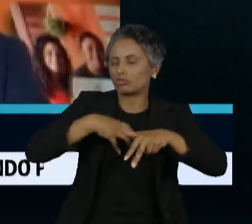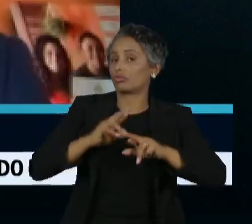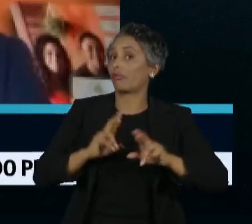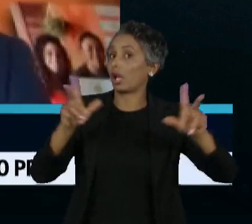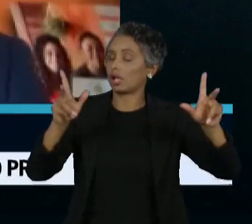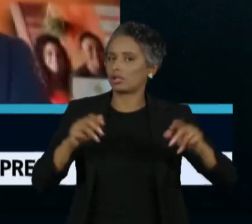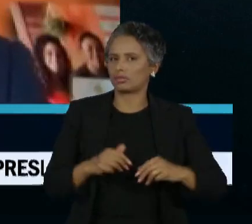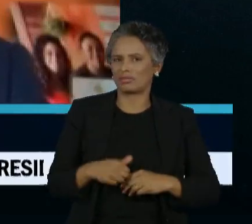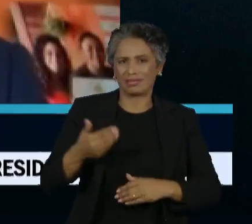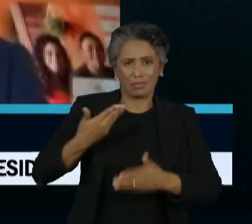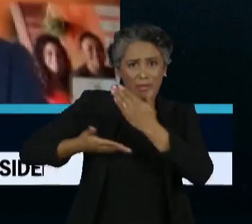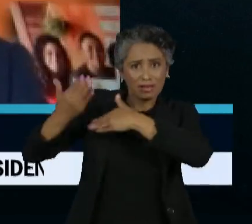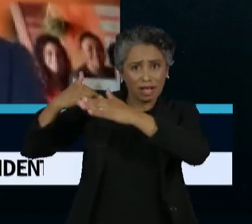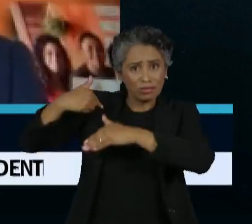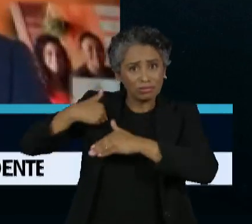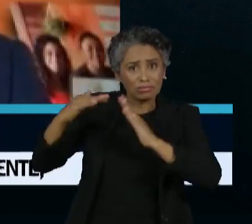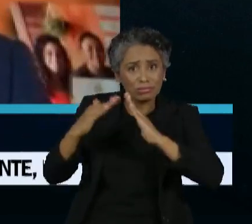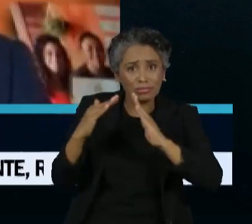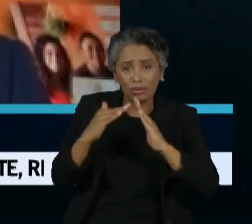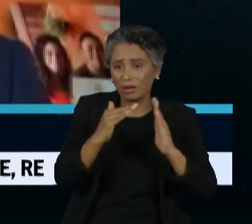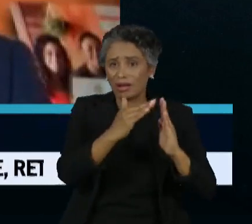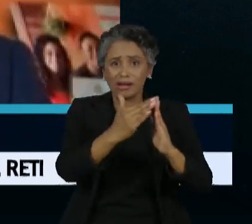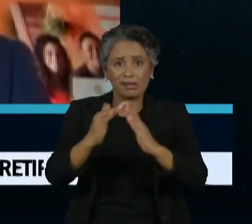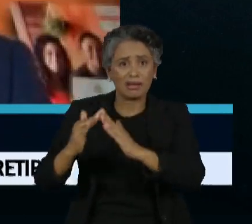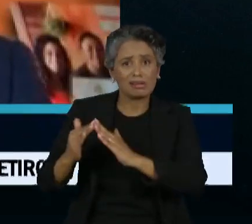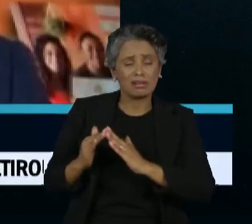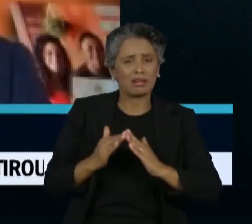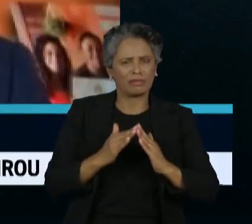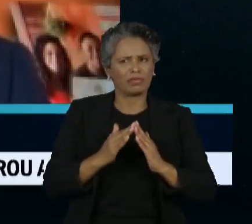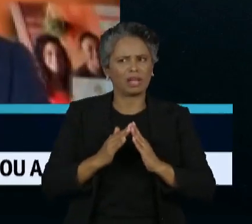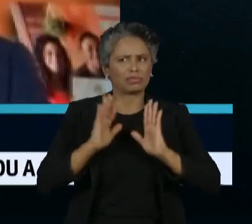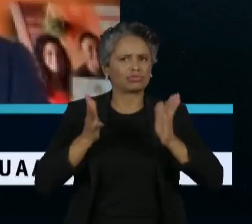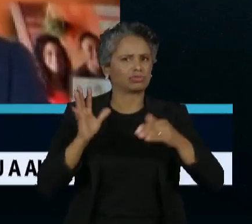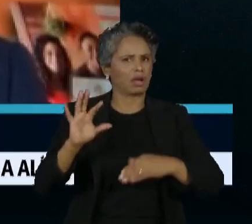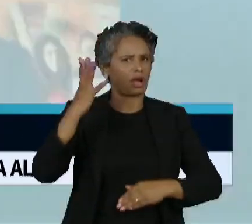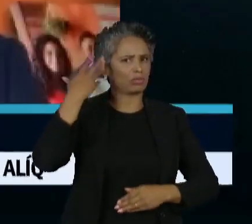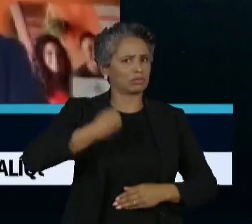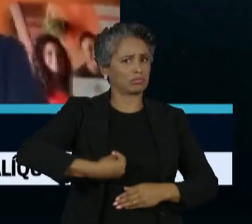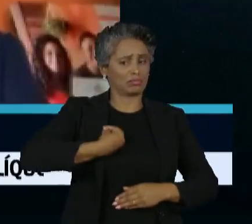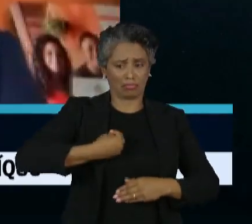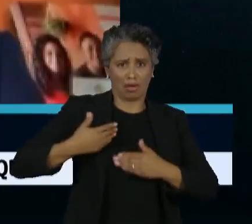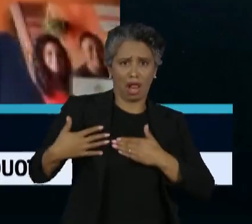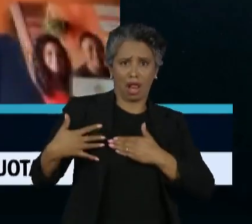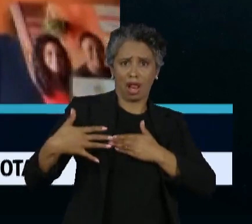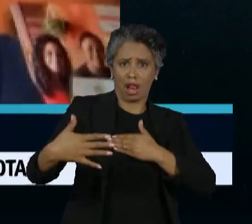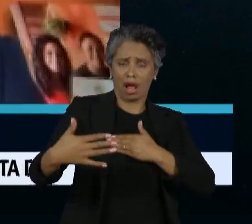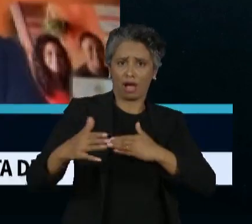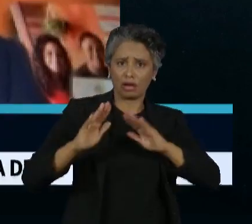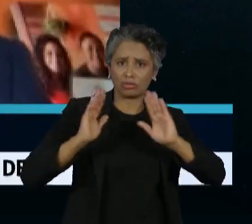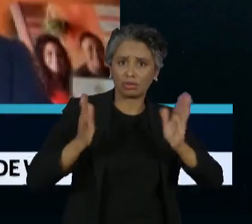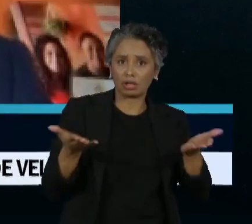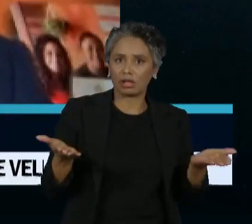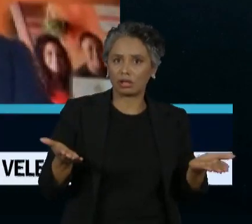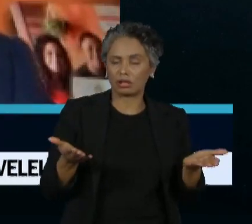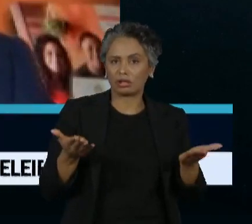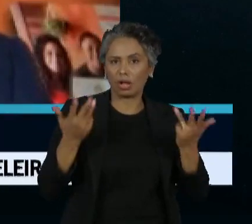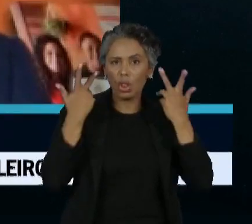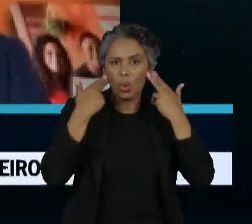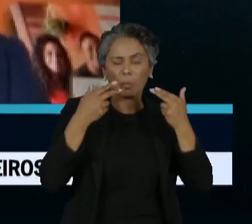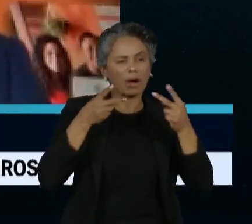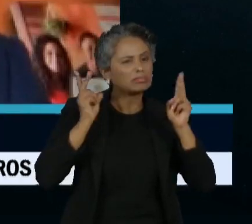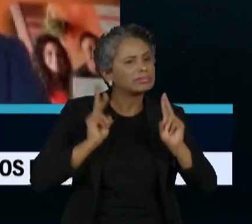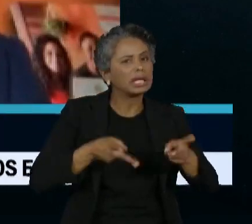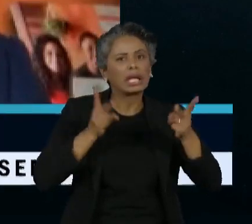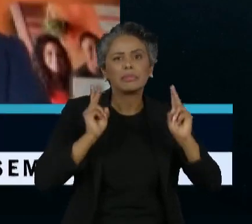e eu vivenciei isso e, de fato, é essa a relação. A gente sabe que tudo